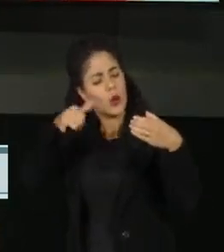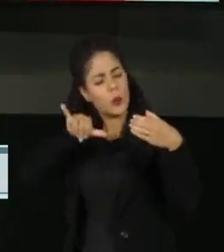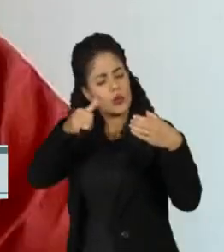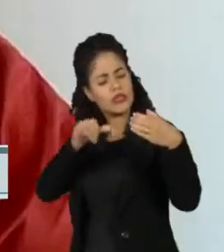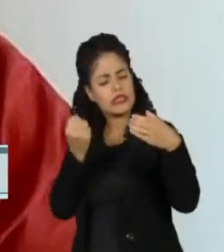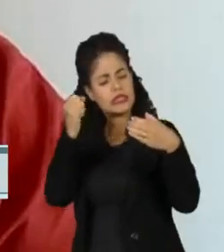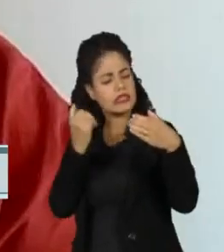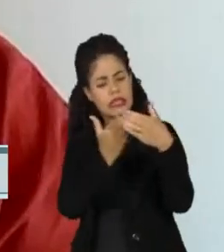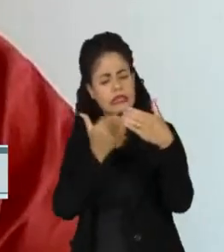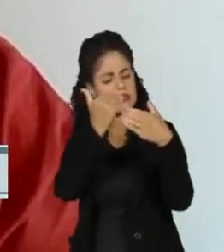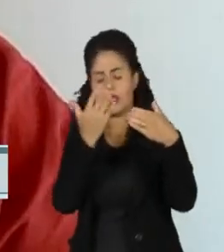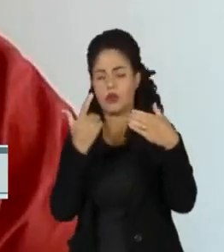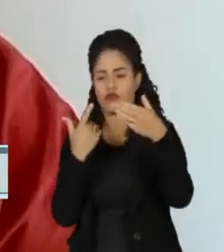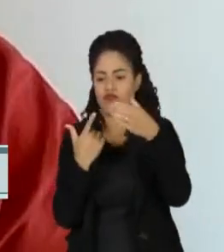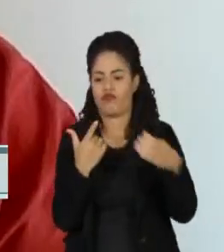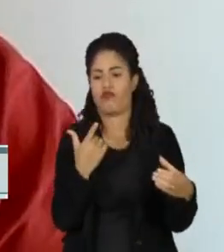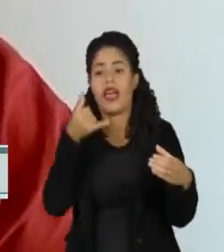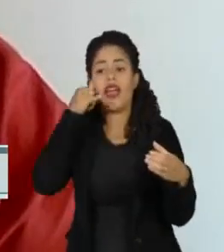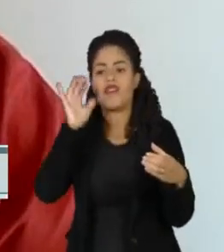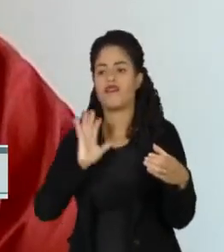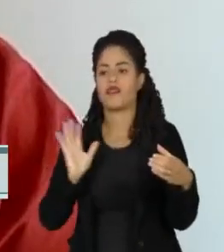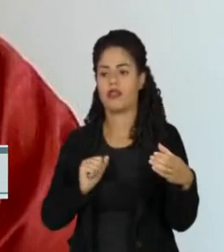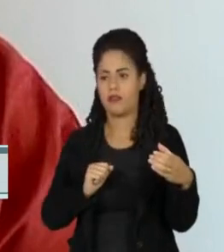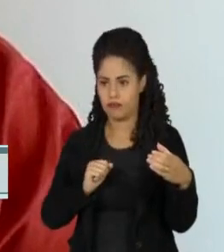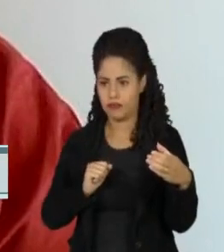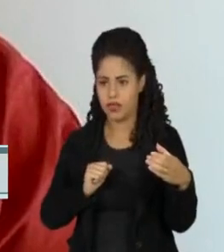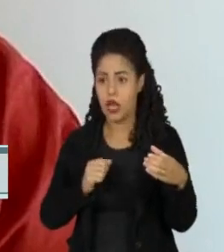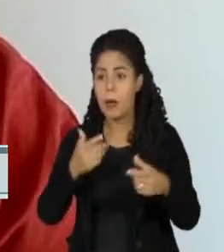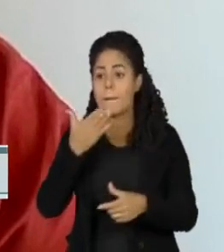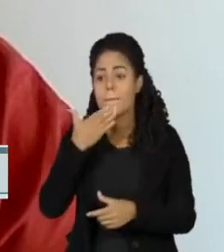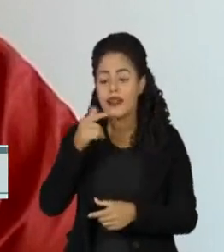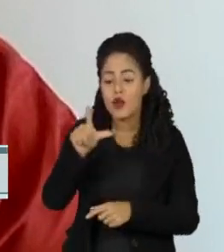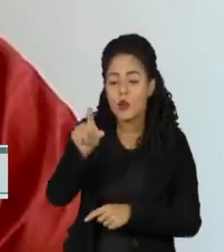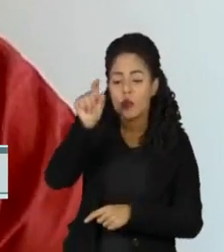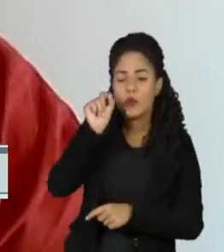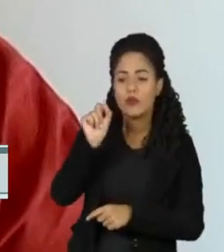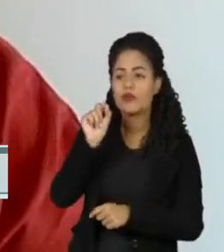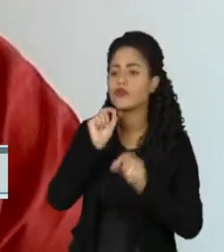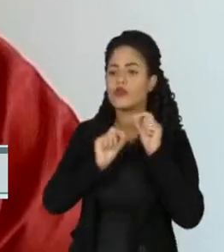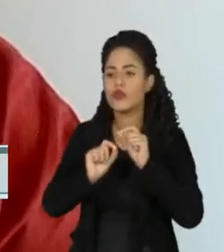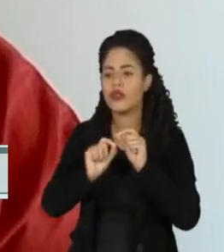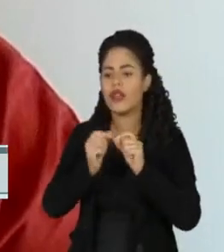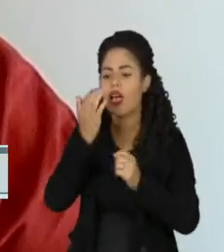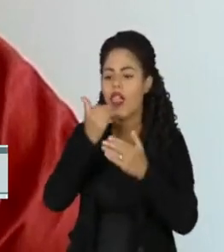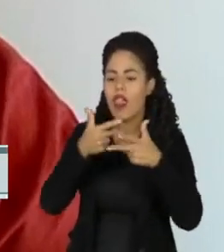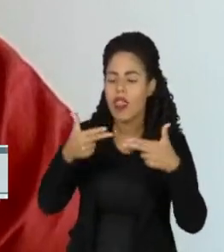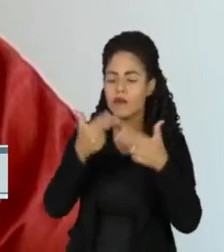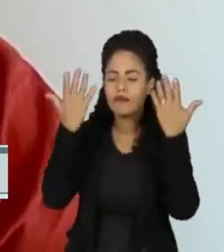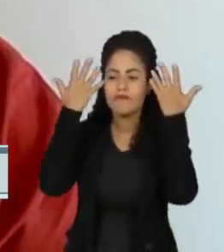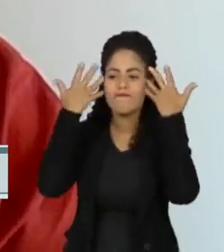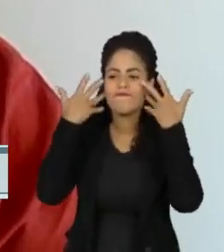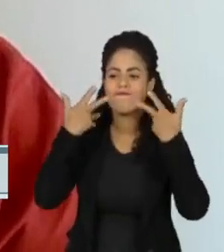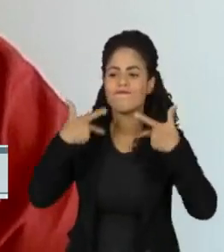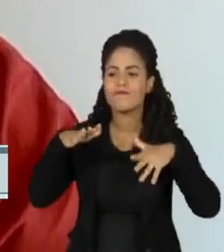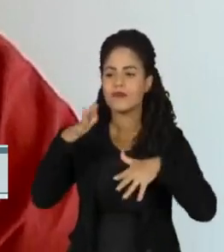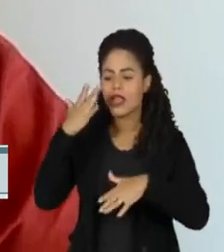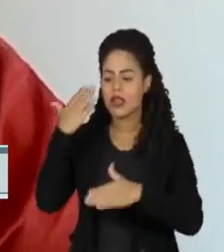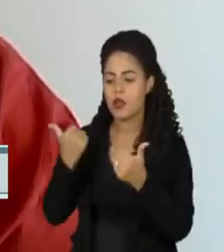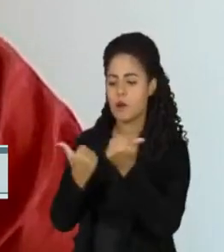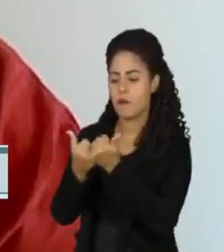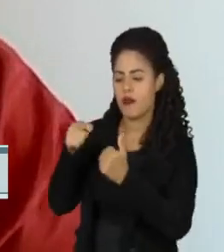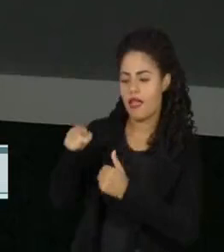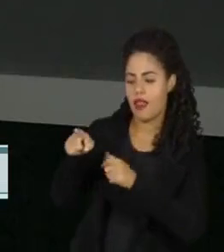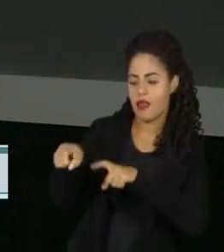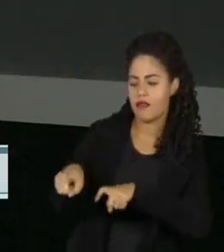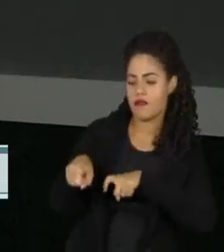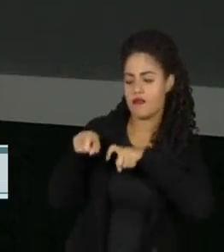de uma maior diversidade de alimentos com políticas ali que apoiem o pequeno agricultor, né? O agricultor